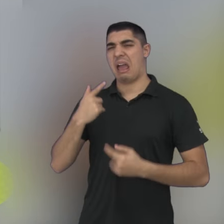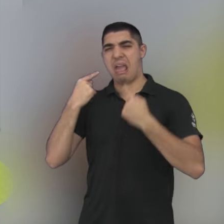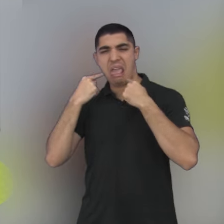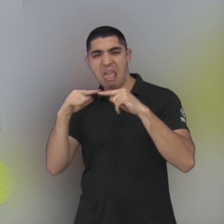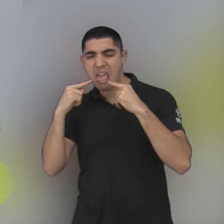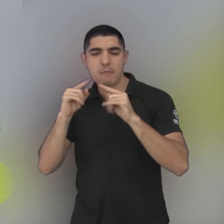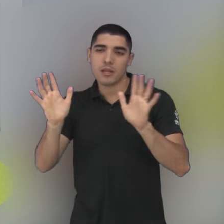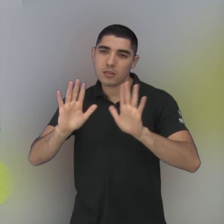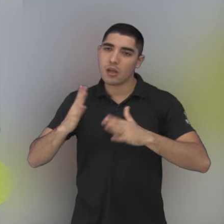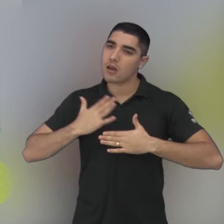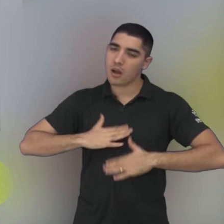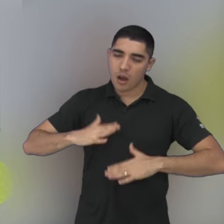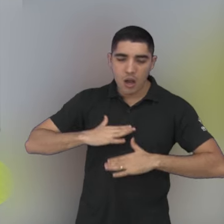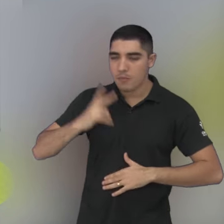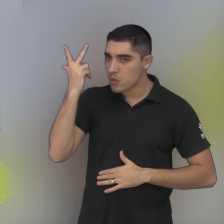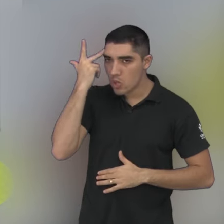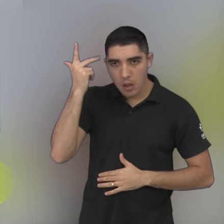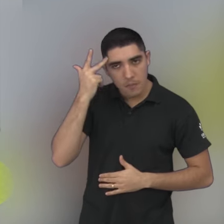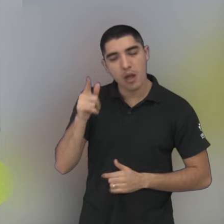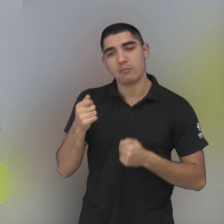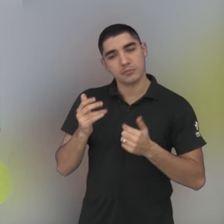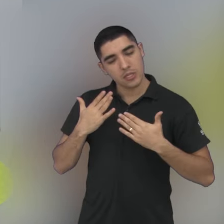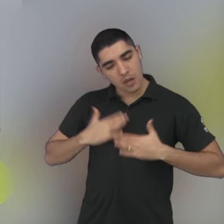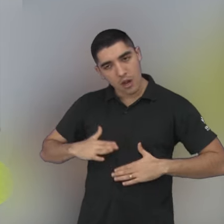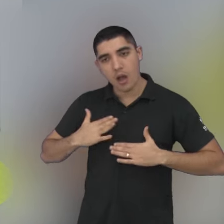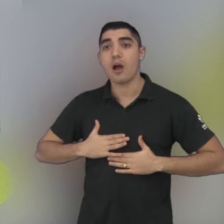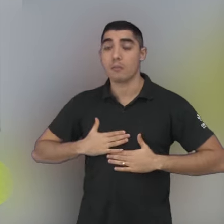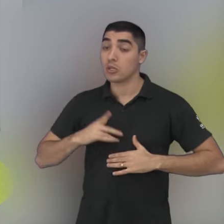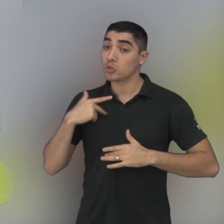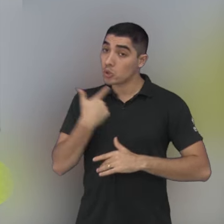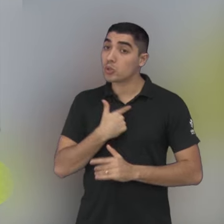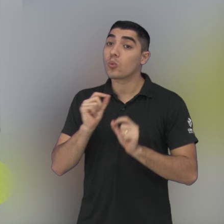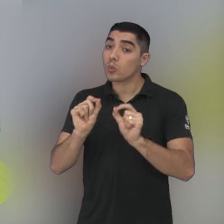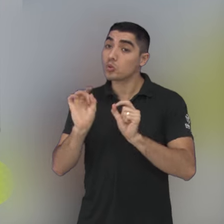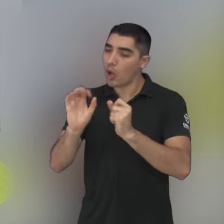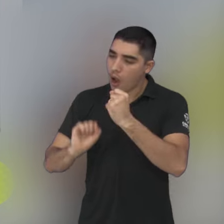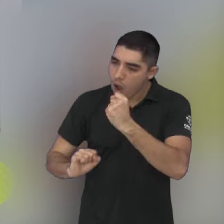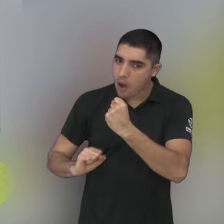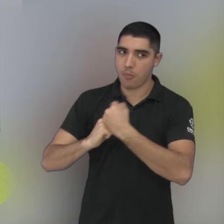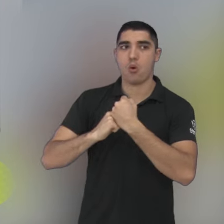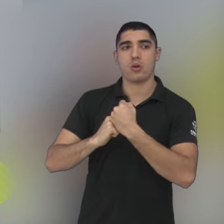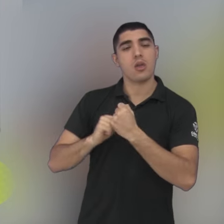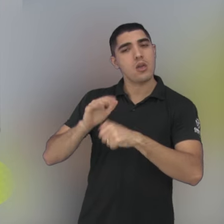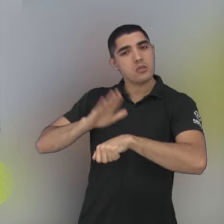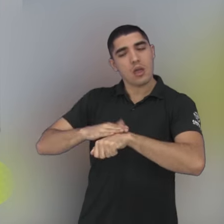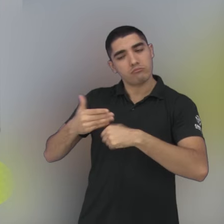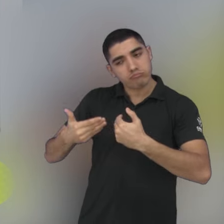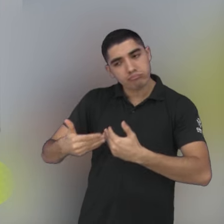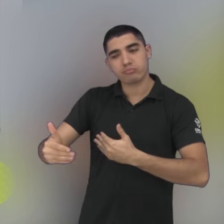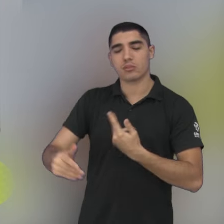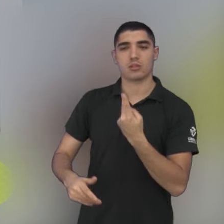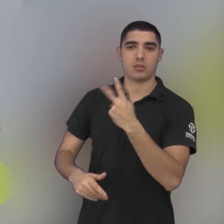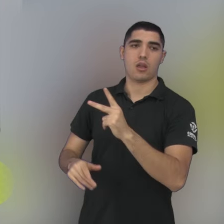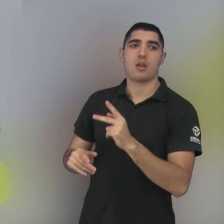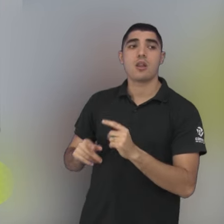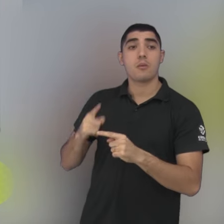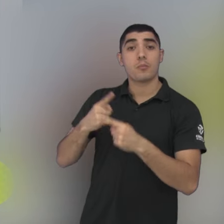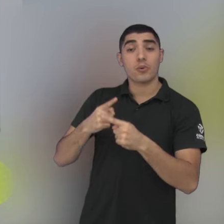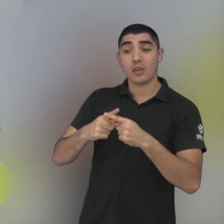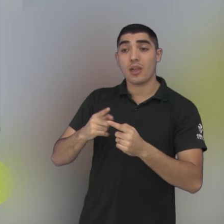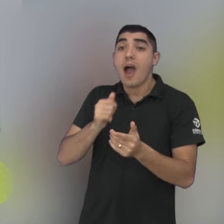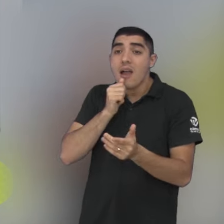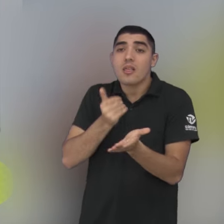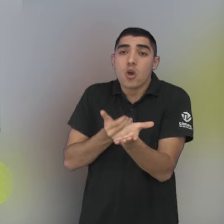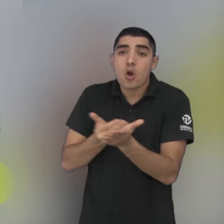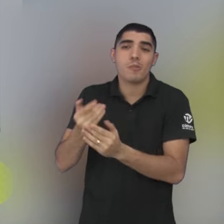cima, já buscando o gol logo de cara. Calma, vamos apoiar, vamos dar tempo aí ao Sérgio Guedes para poder trabalhar. Afinal de contas, o campeonato está